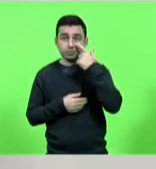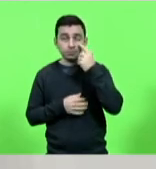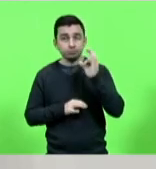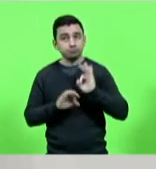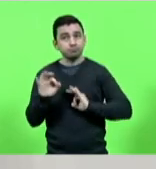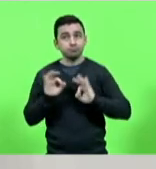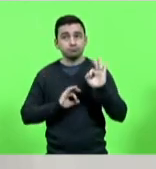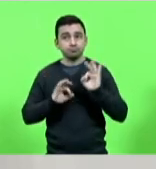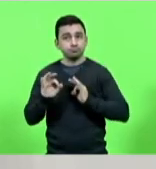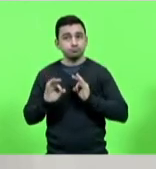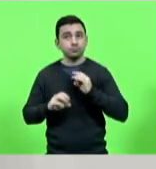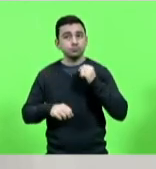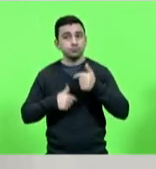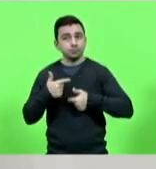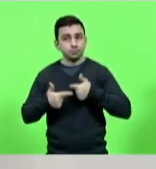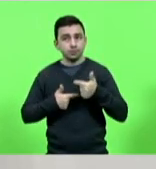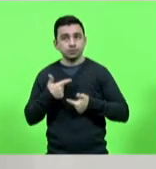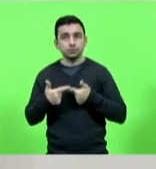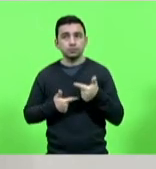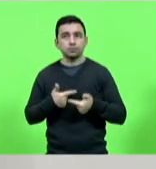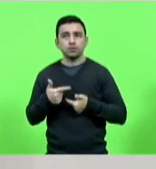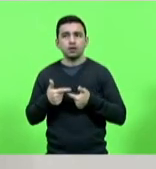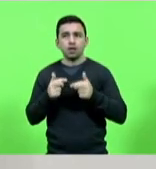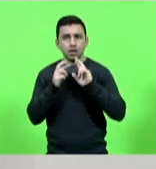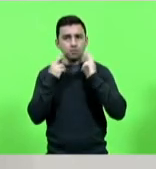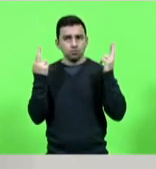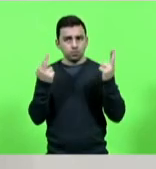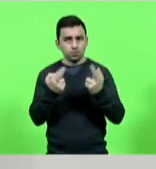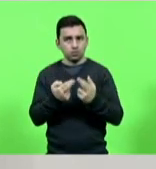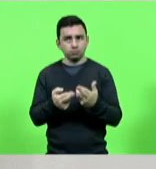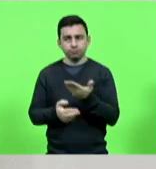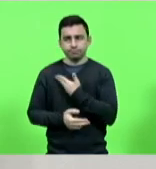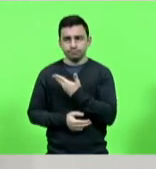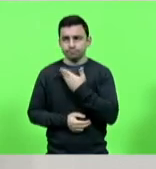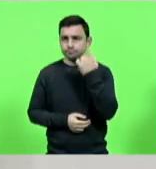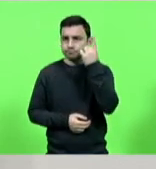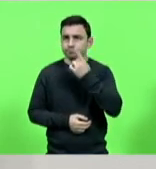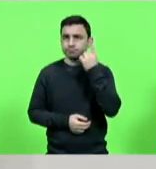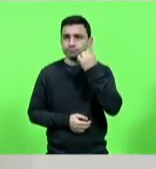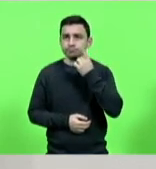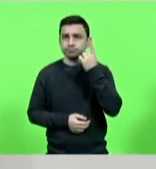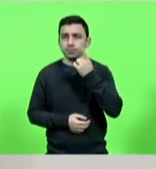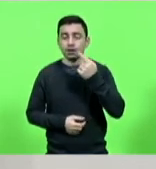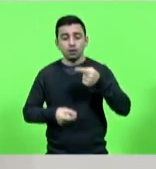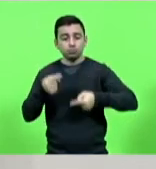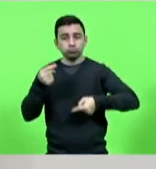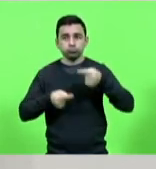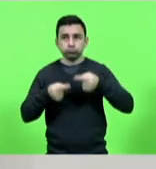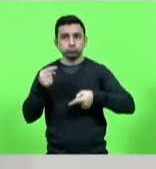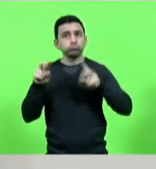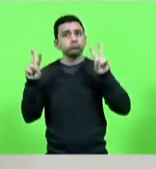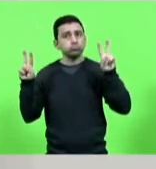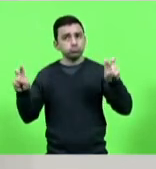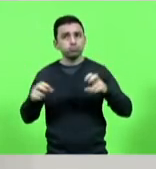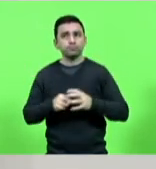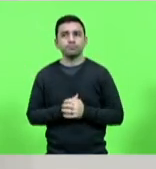trabalho, ou seja, reunir aqui os colegas deputados para debatermos este assunto